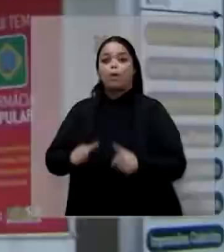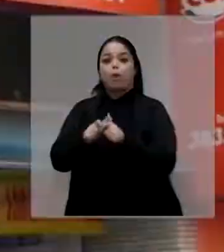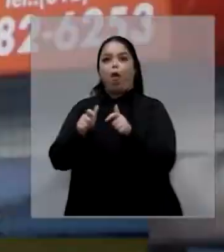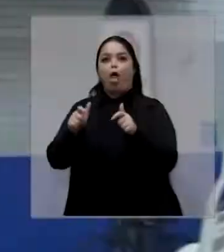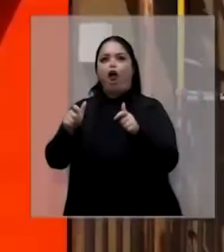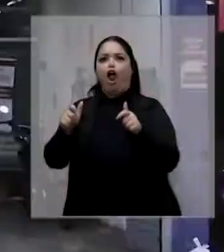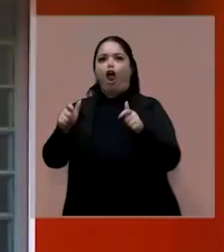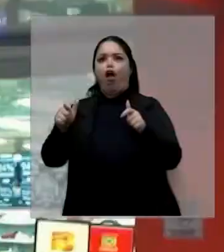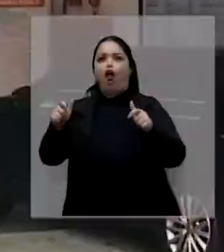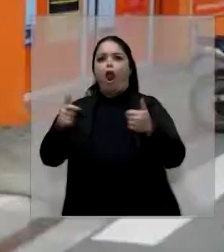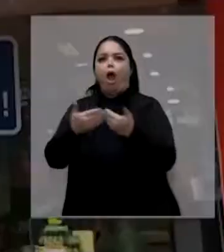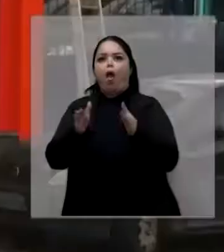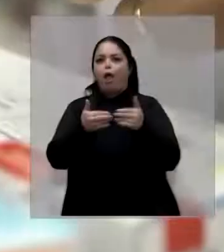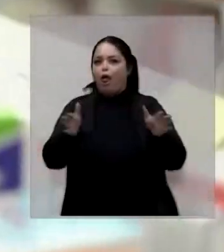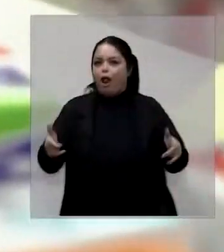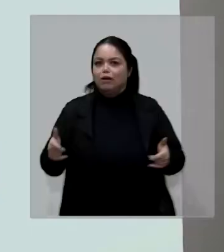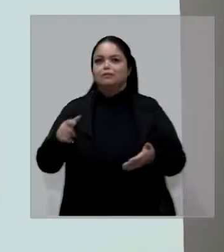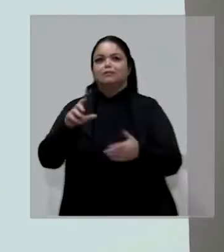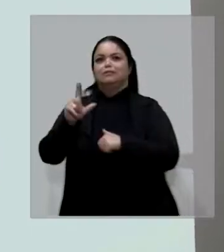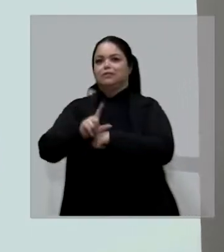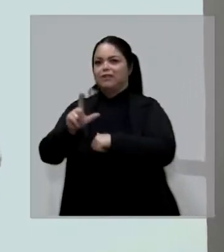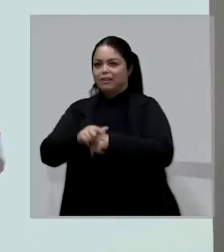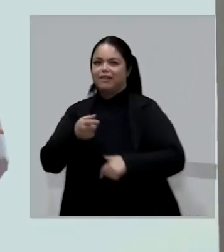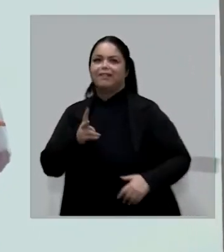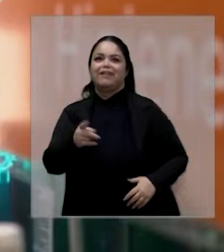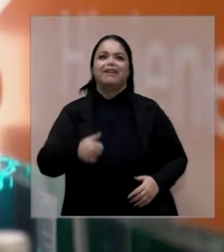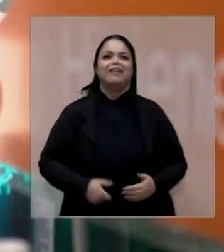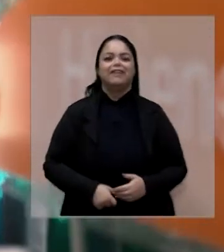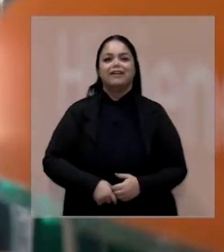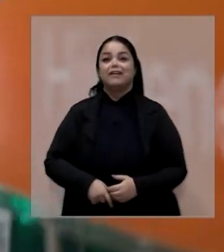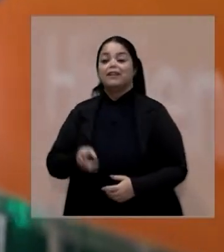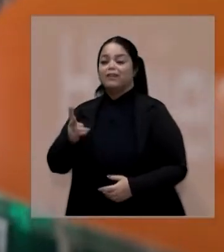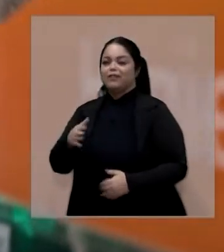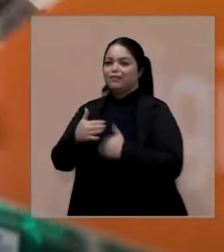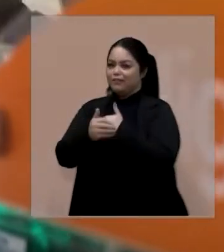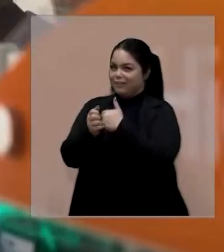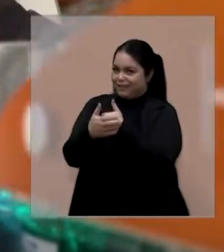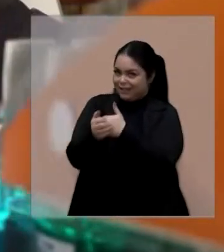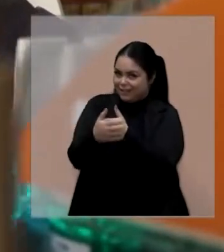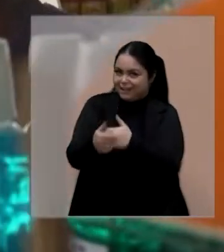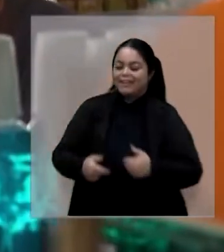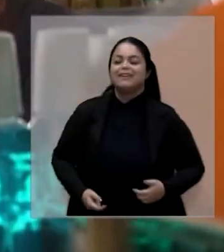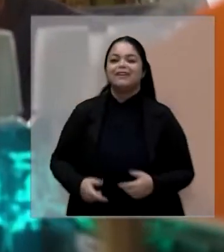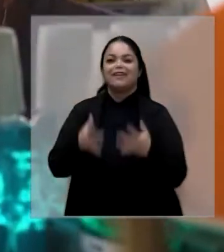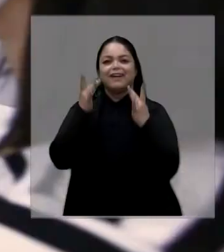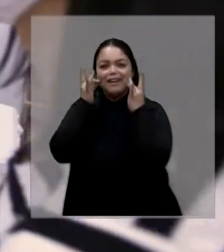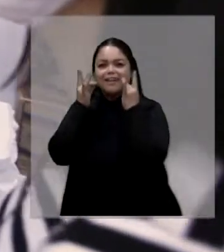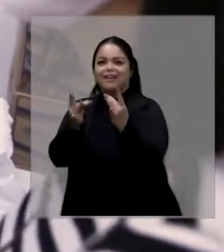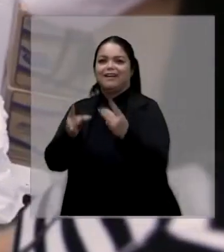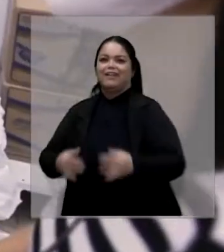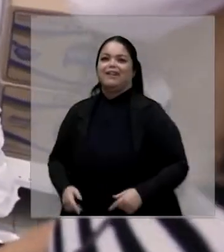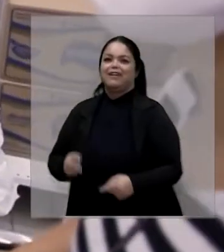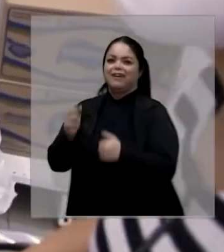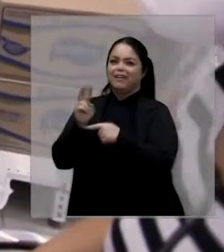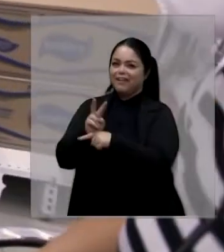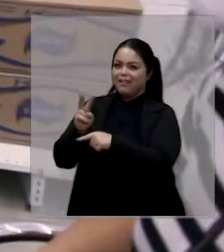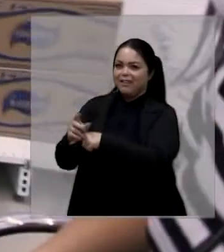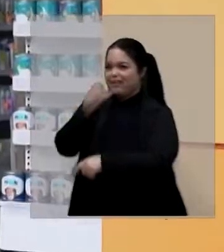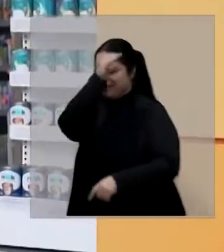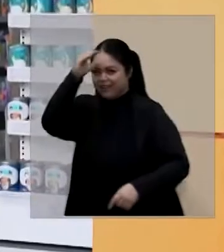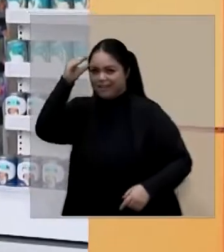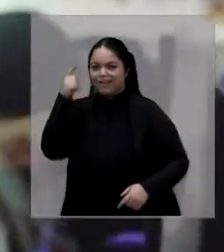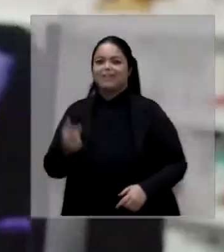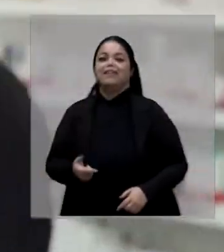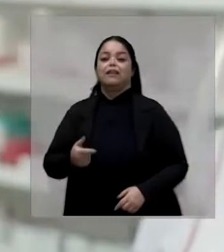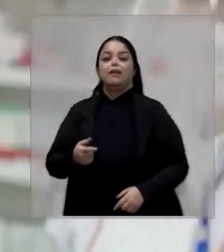A produção ressaltou o lado visionário do homenageado, que construiu uma das maiores redes de farmácias do